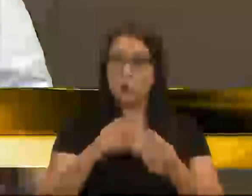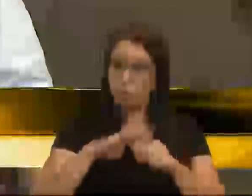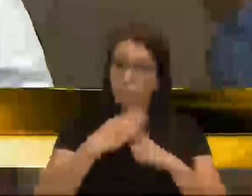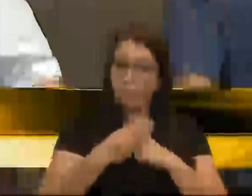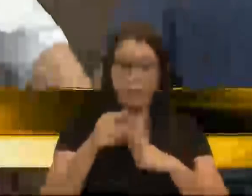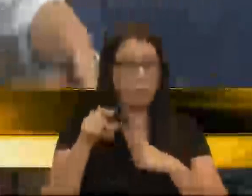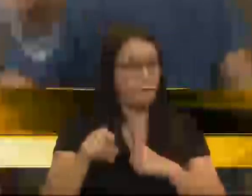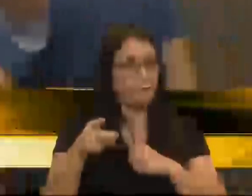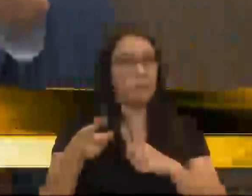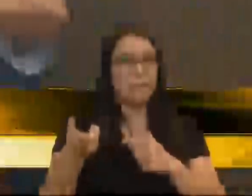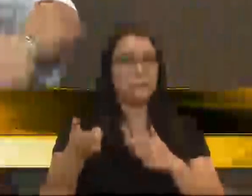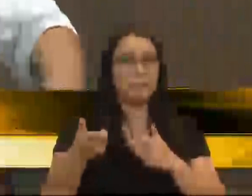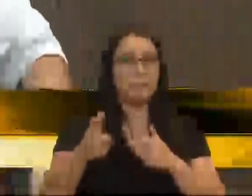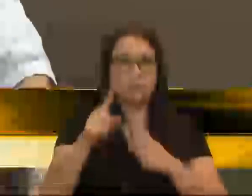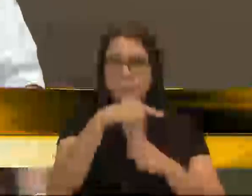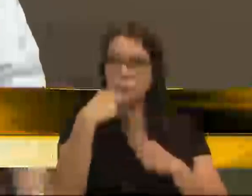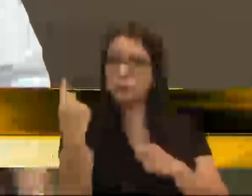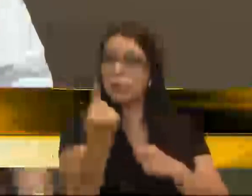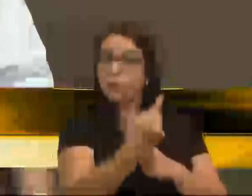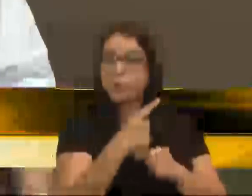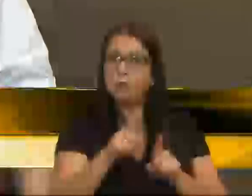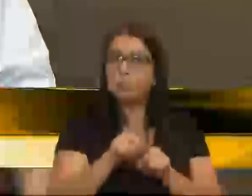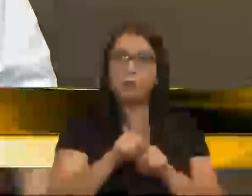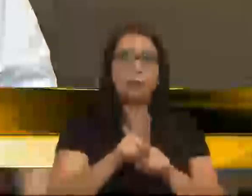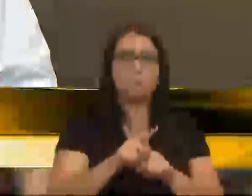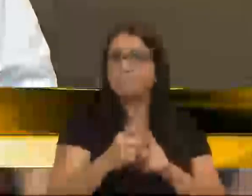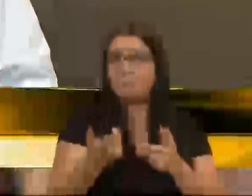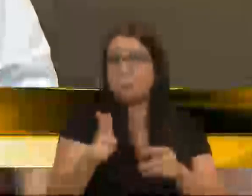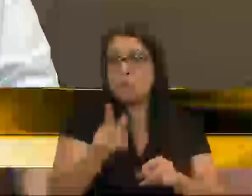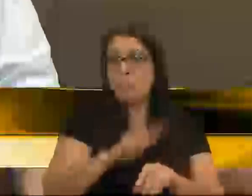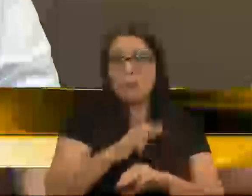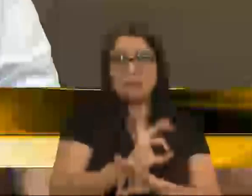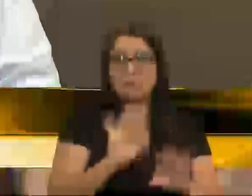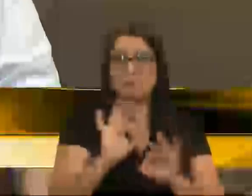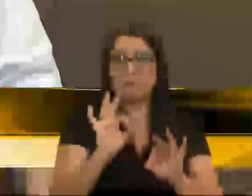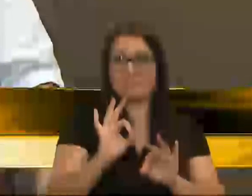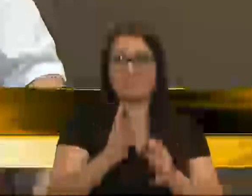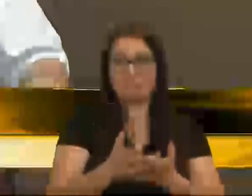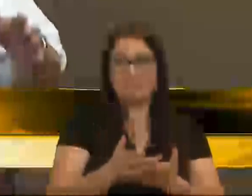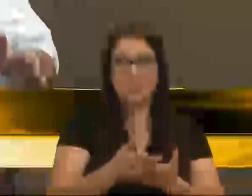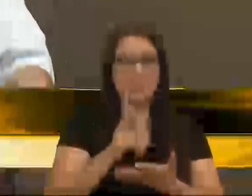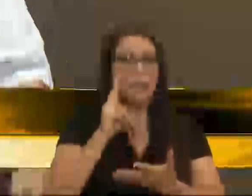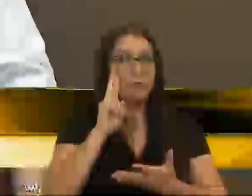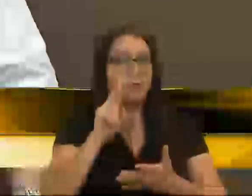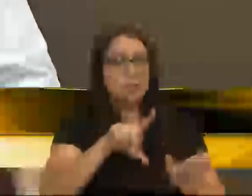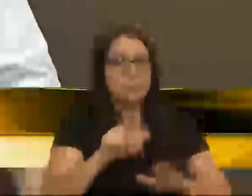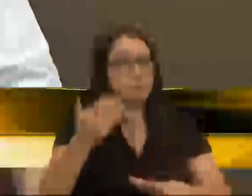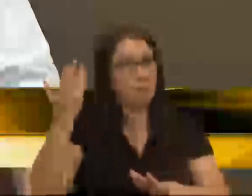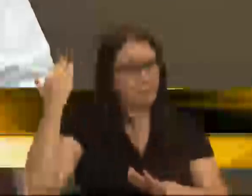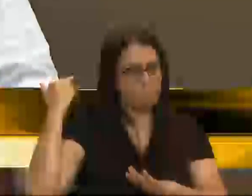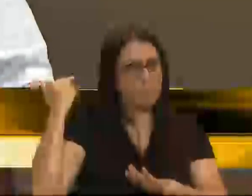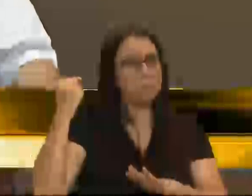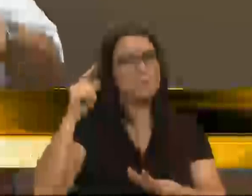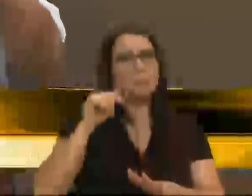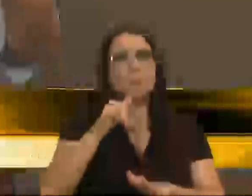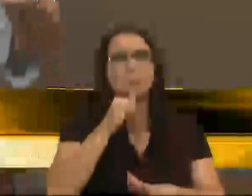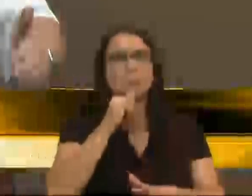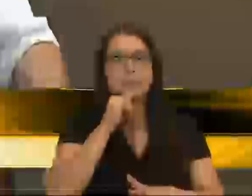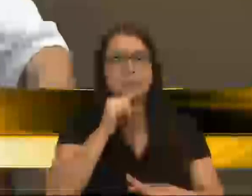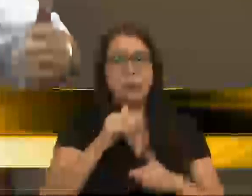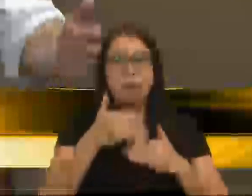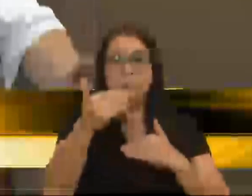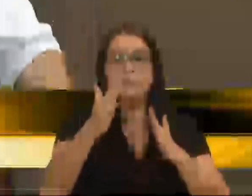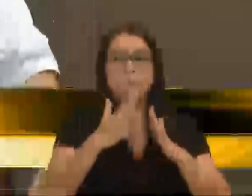Jardim América e adjacentes ali, praticamente morreu. Vejo que a semana passada, por exemplo, atrás da minha